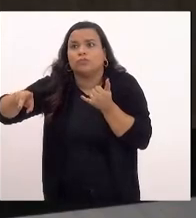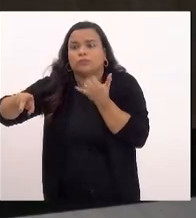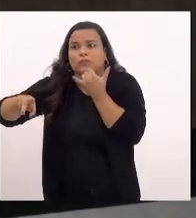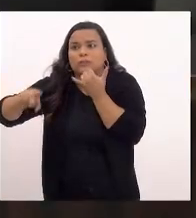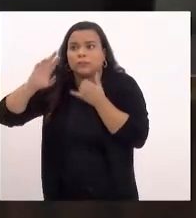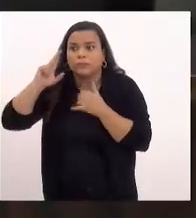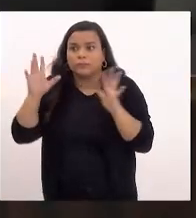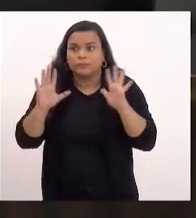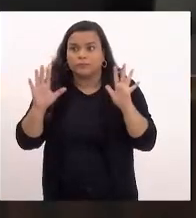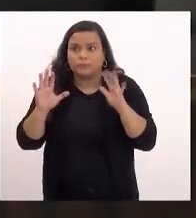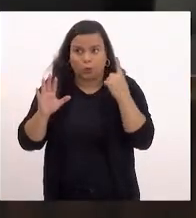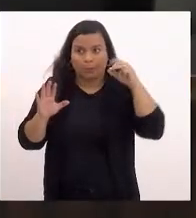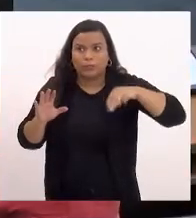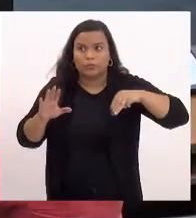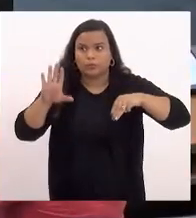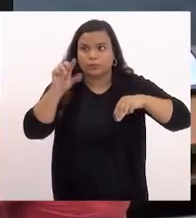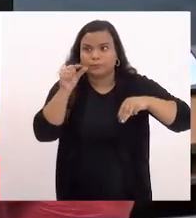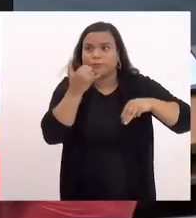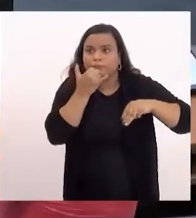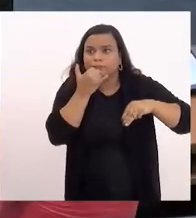599-A. Um minuto, um minuto, presidente.